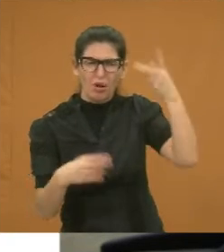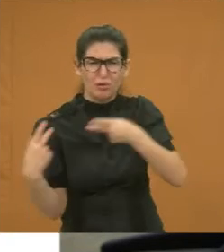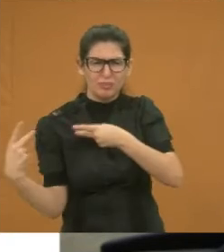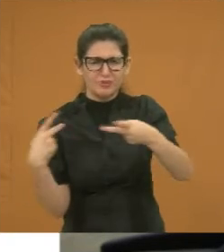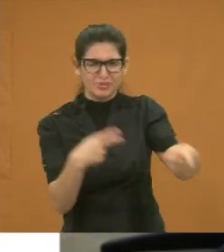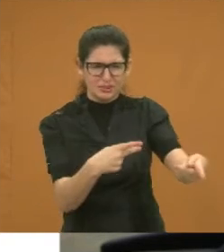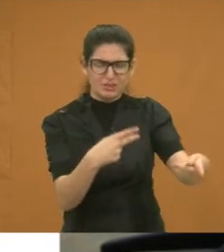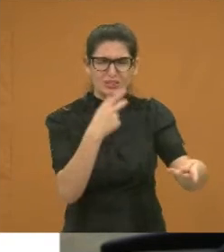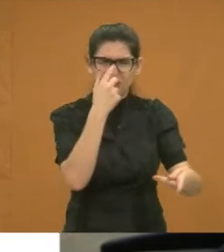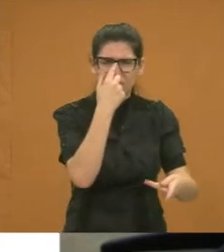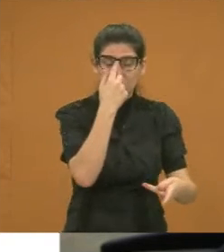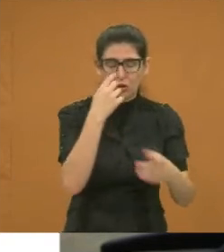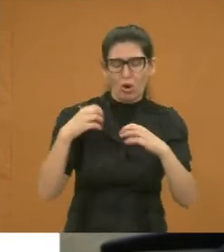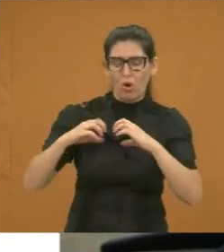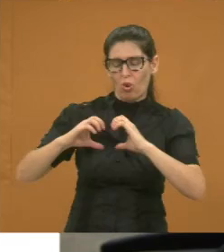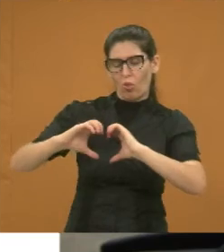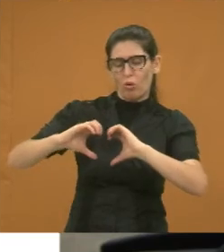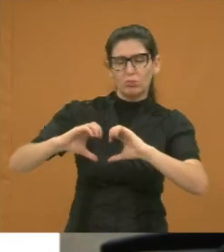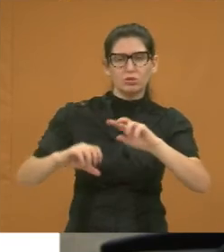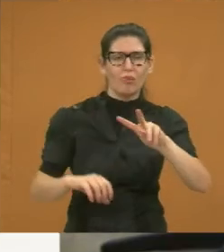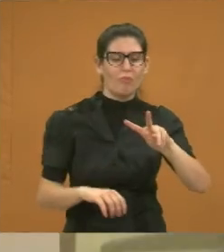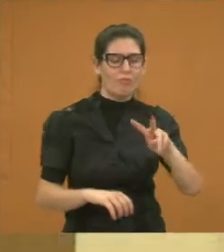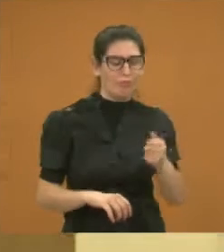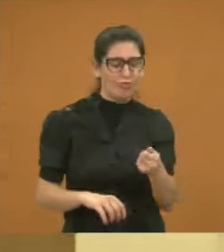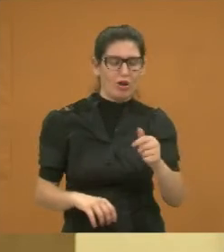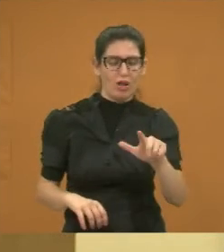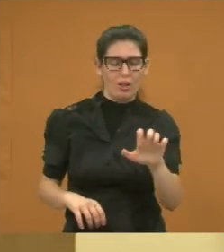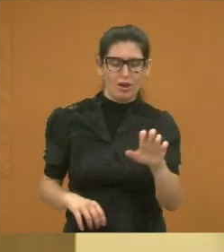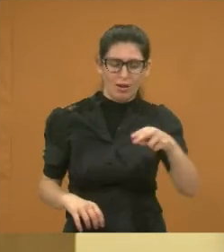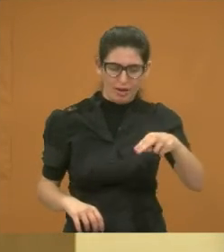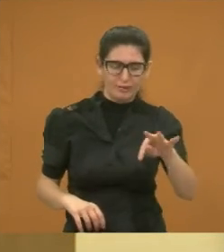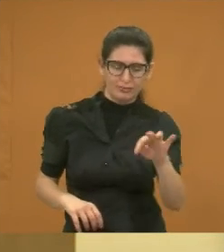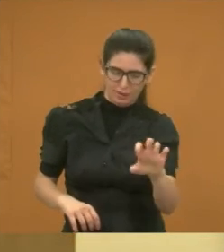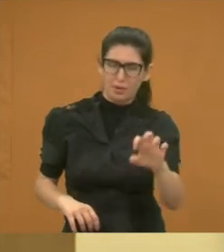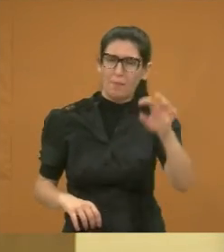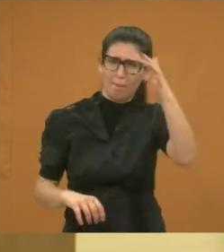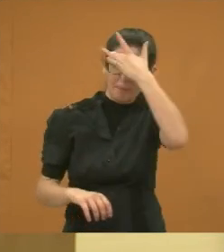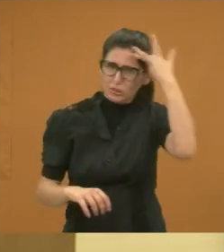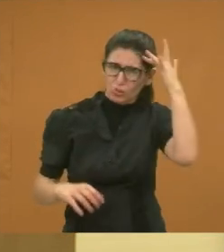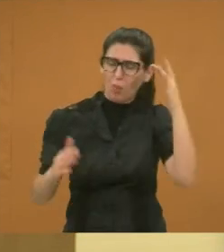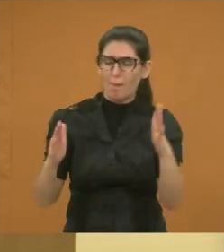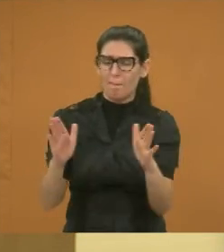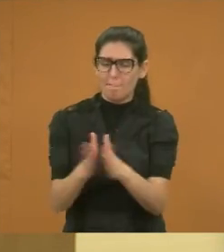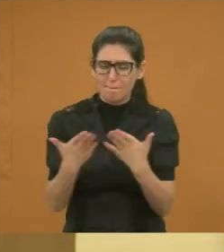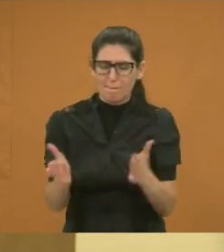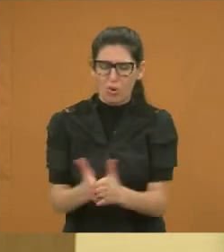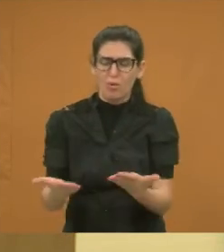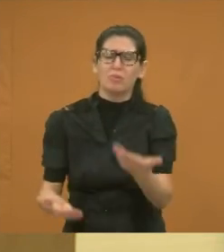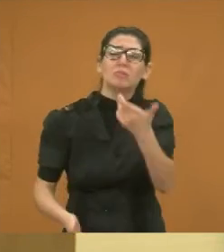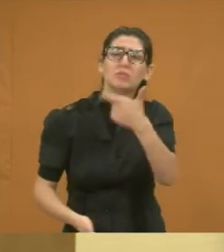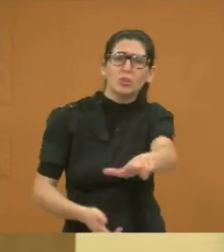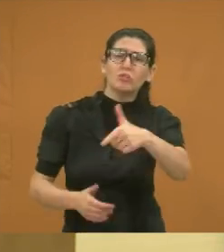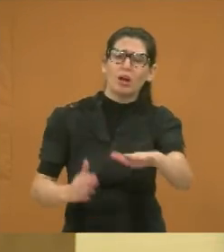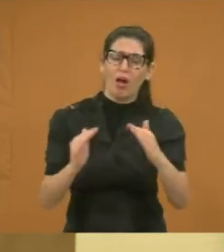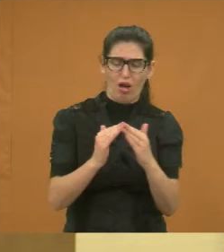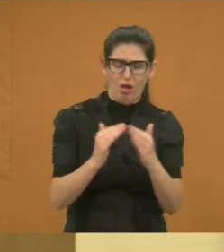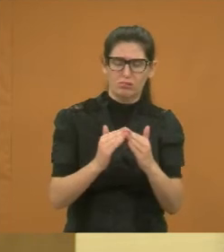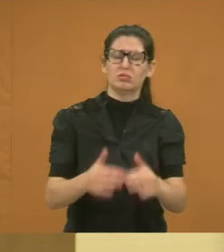assentamento coração valente. E aí, eu quero dizer a vocês, moradores da cidade de Carai,